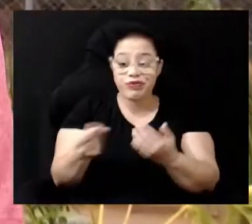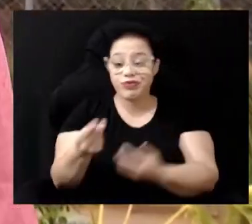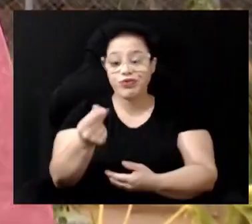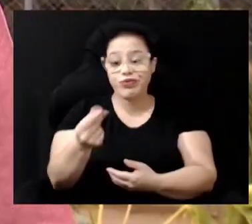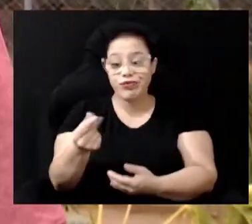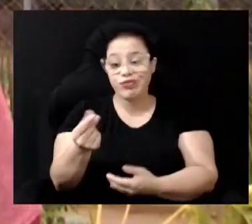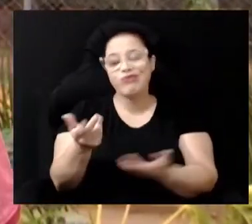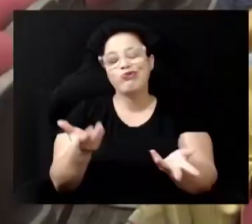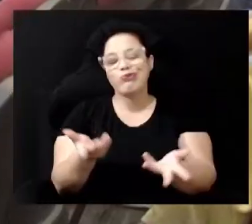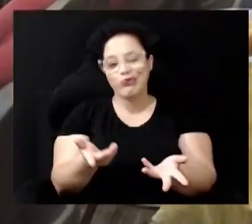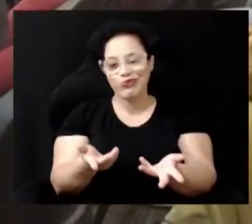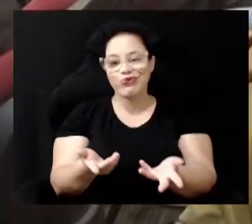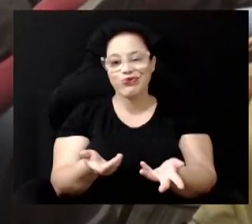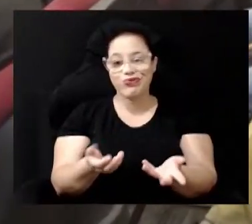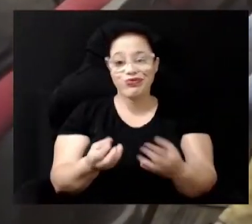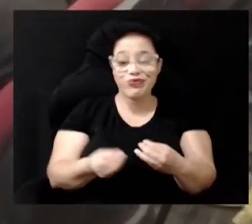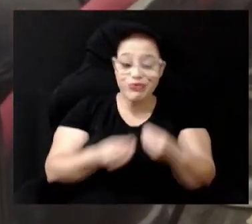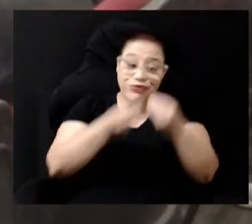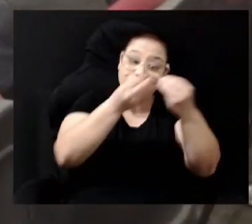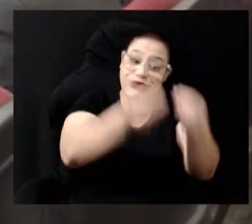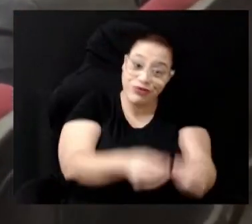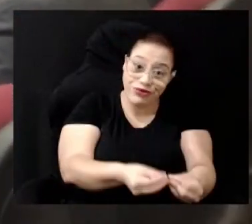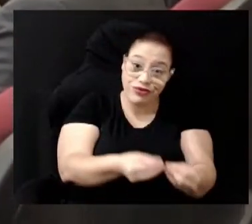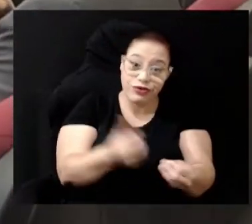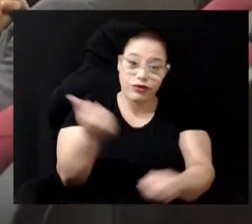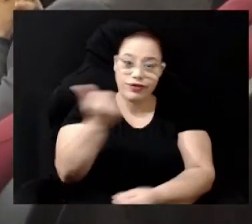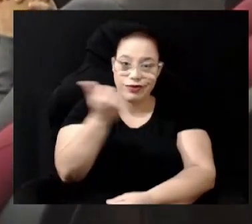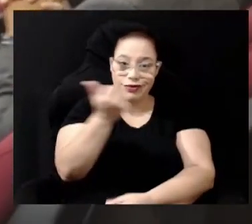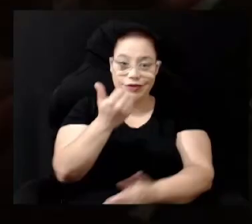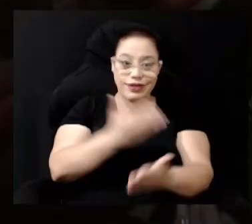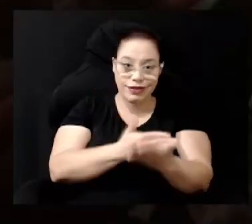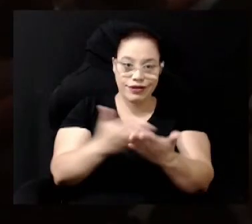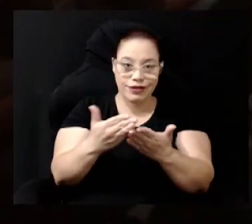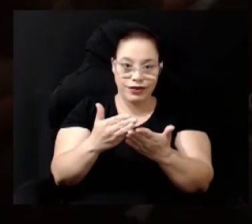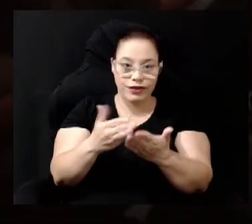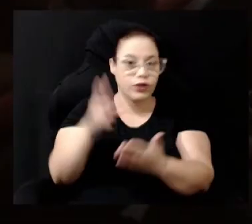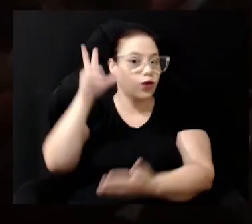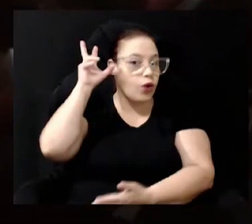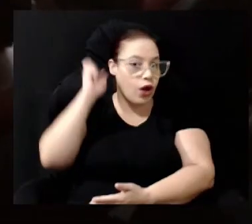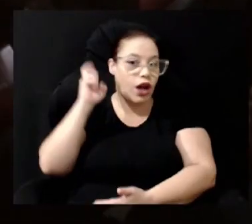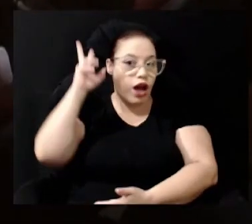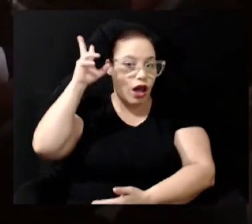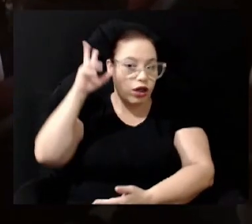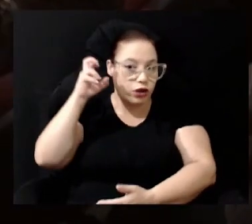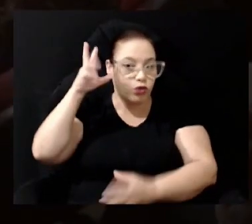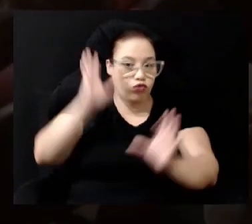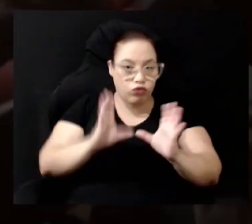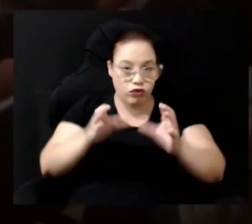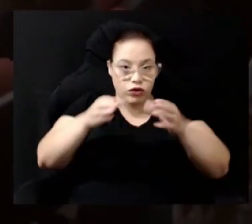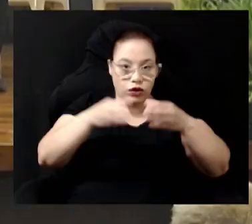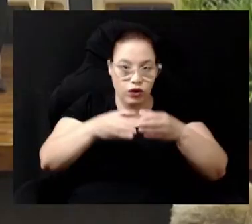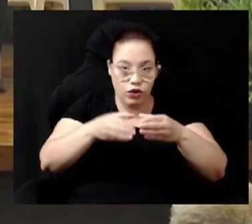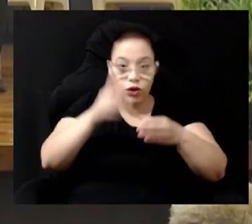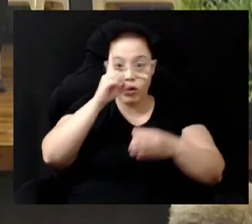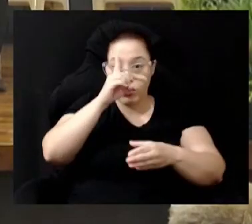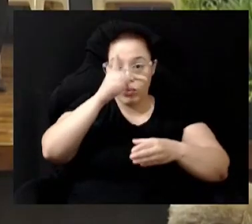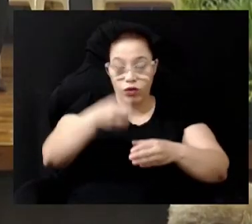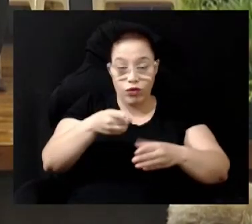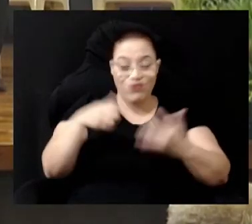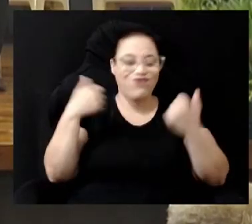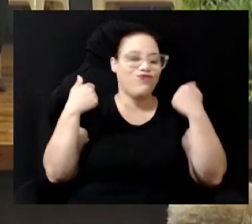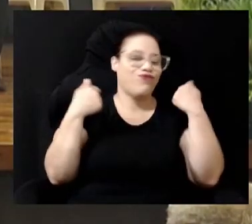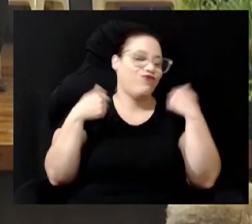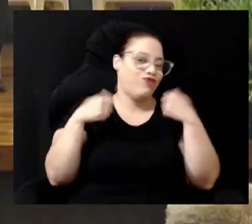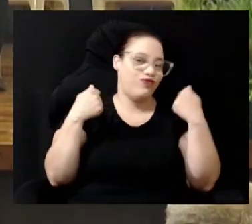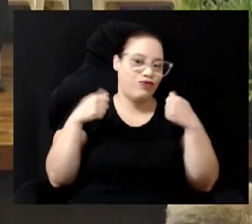implementar esses projetos O primeiro passo é a escuta da comunidade e o diagnóstico das necessidades e